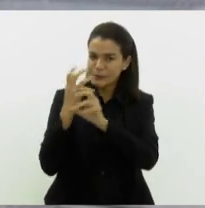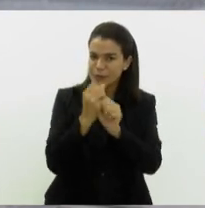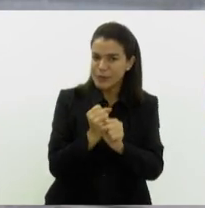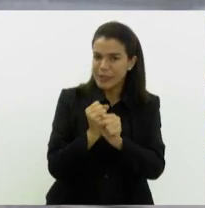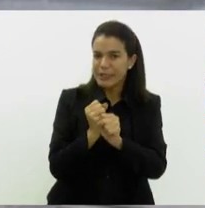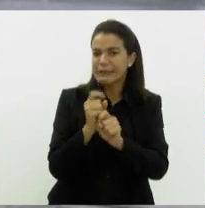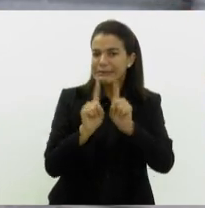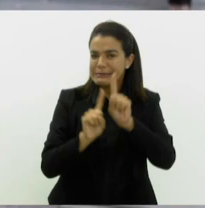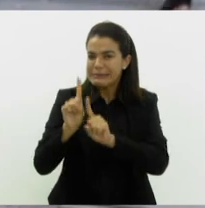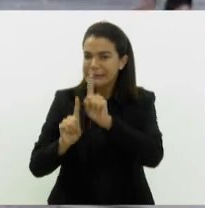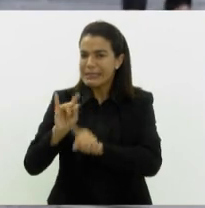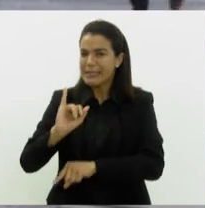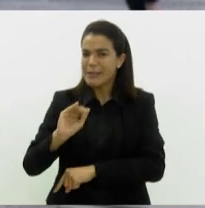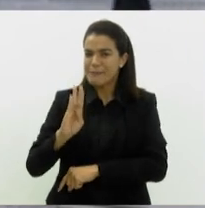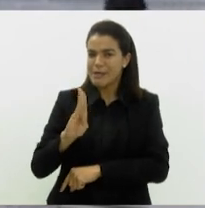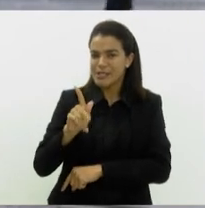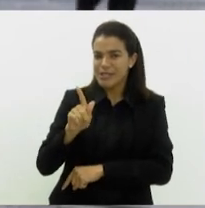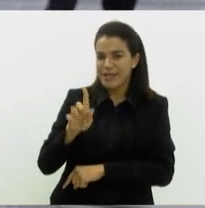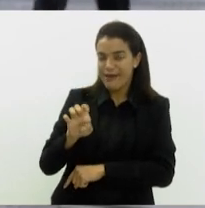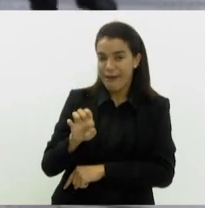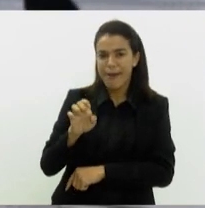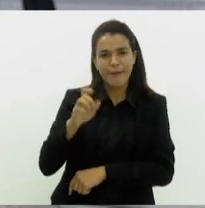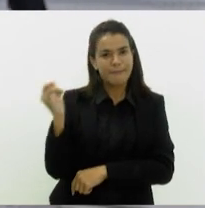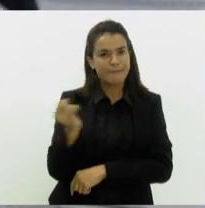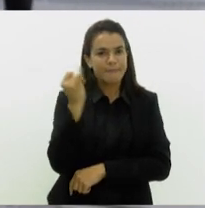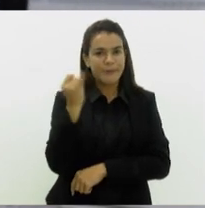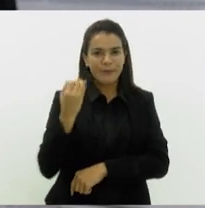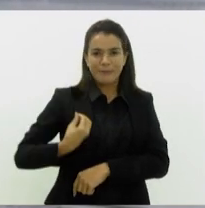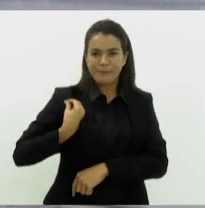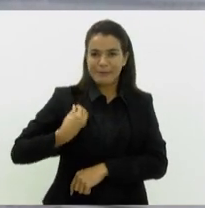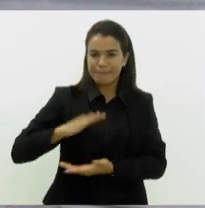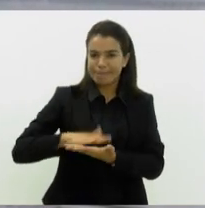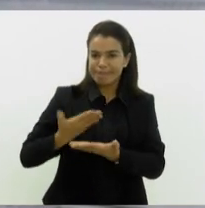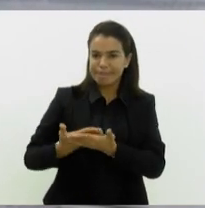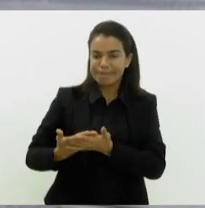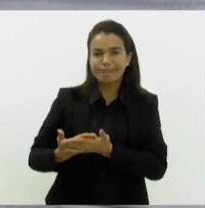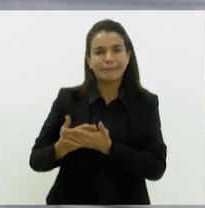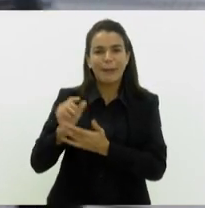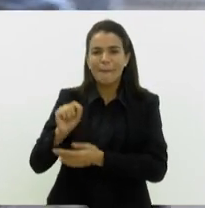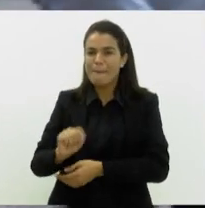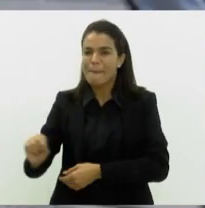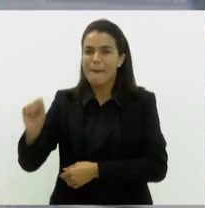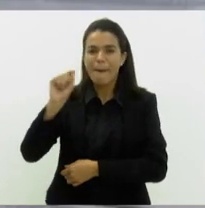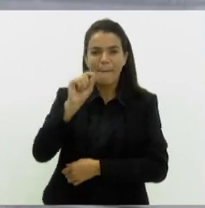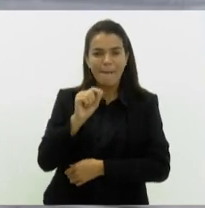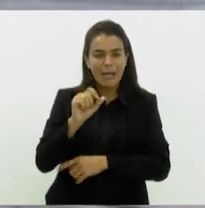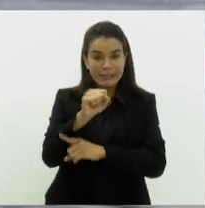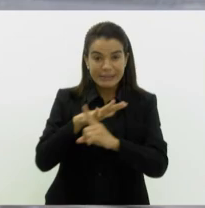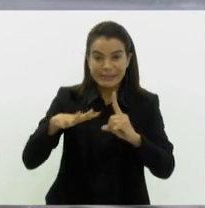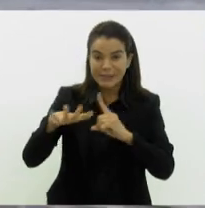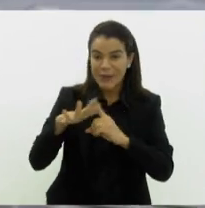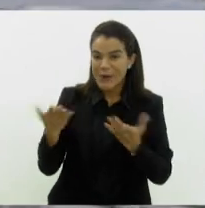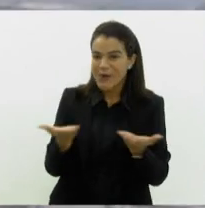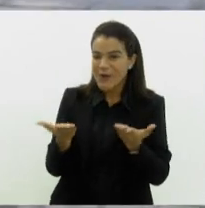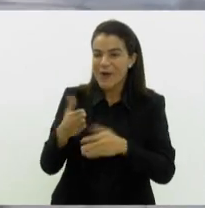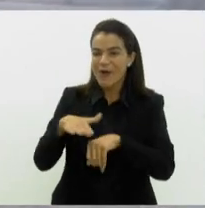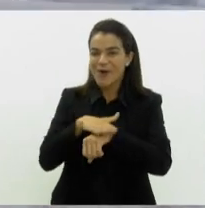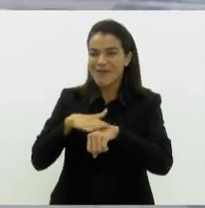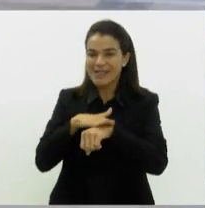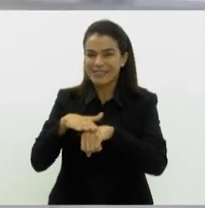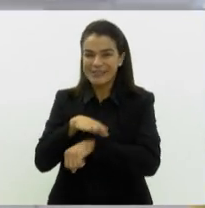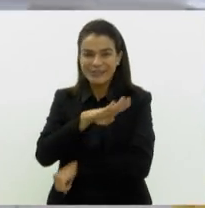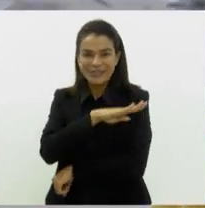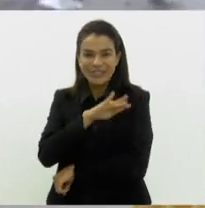IBGE, é fundamental a presença do intérprete de Libras em todos os setores da nossa sociedade. E hoje nós conversamos com a Gildete Amorim, que é